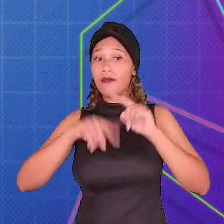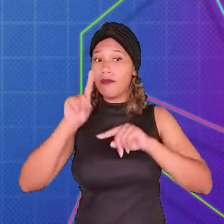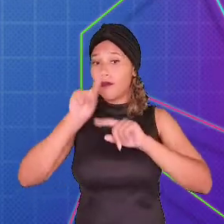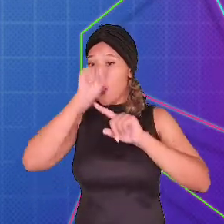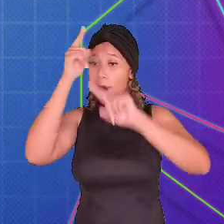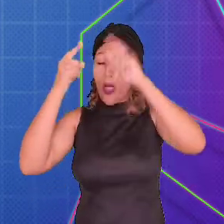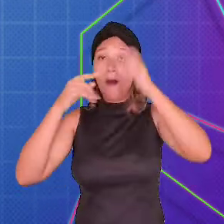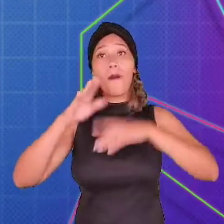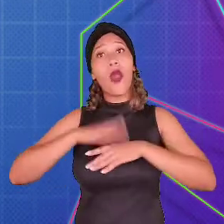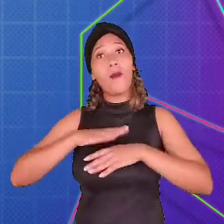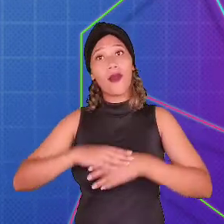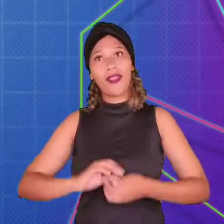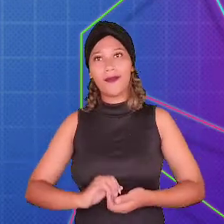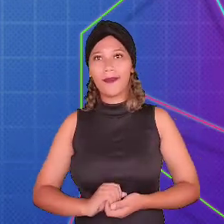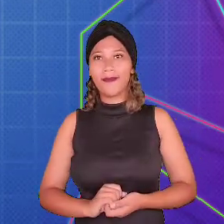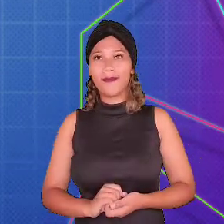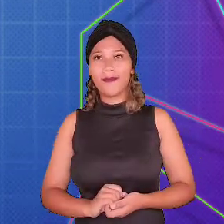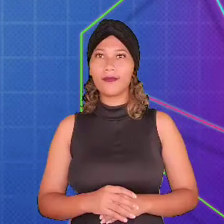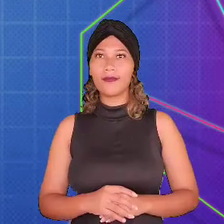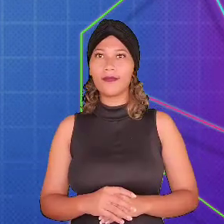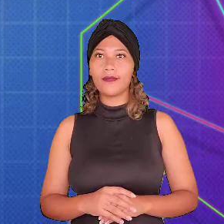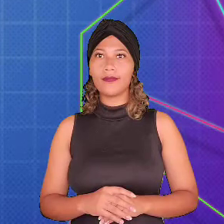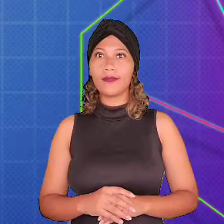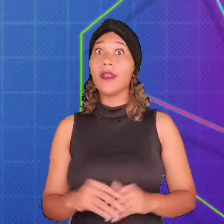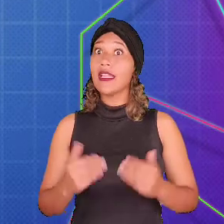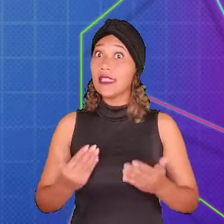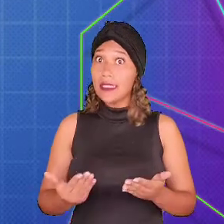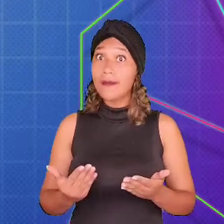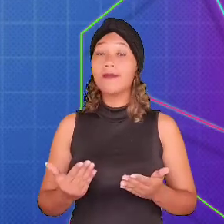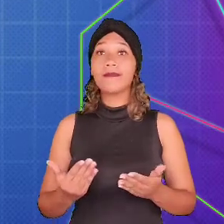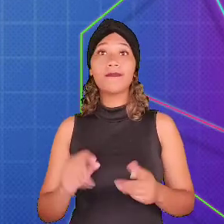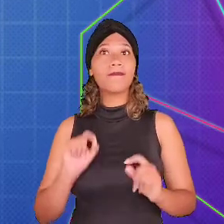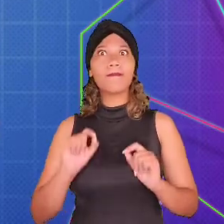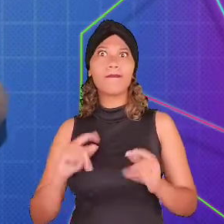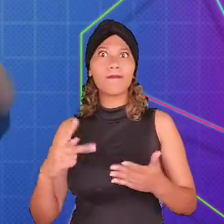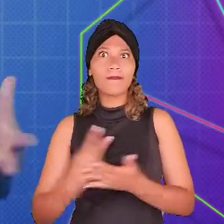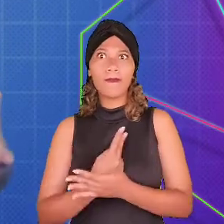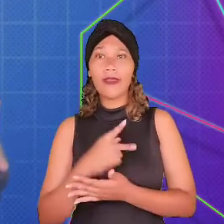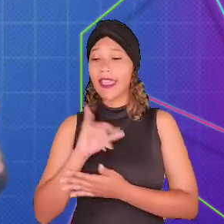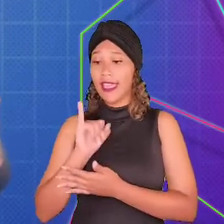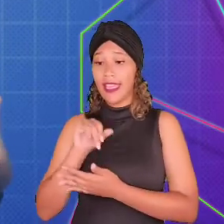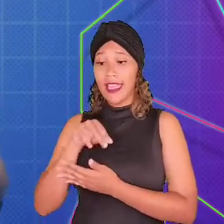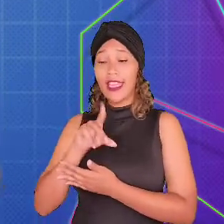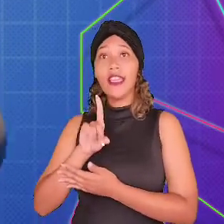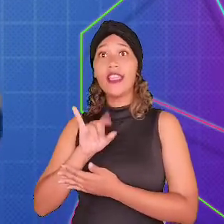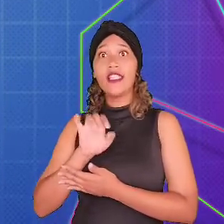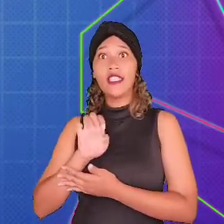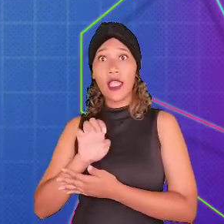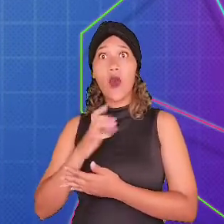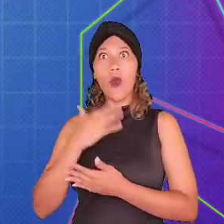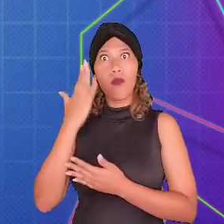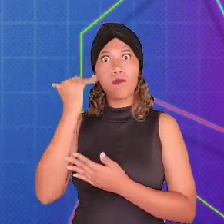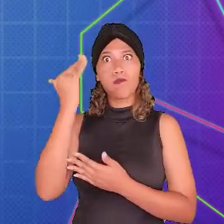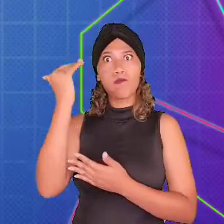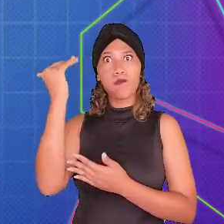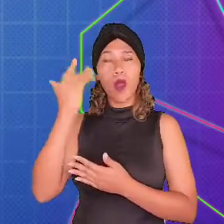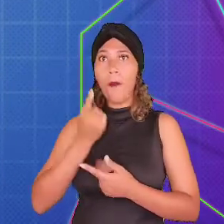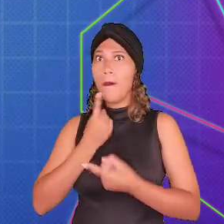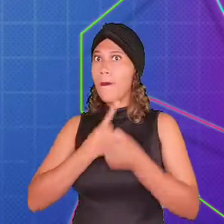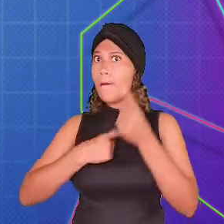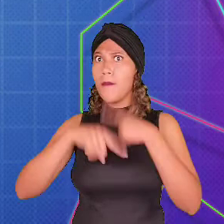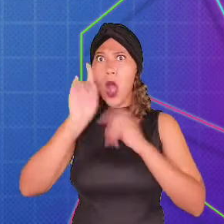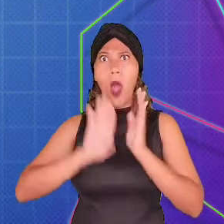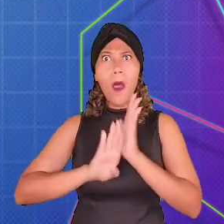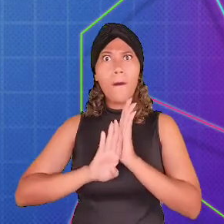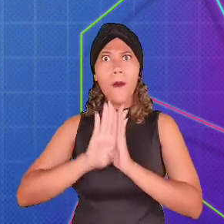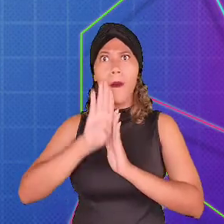desenvolver seus próprios games. Assim, os jogos índios começaram a ganhar popularidade e passaram a ter reconhecimento